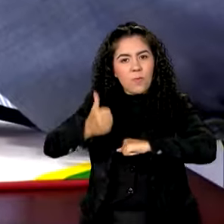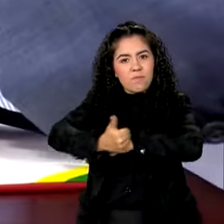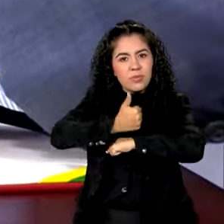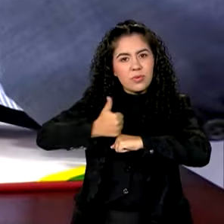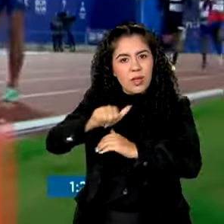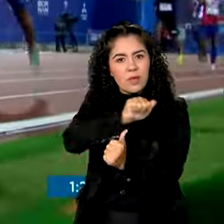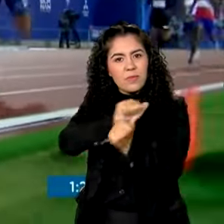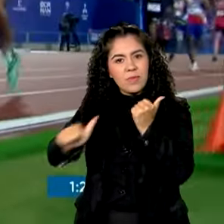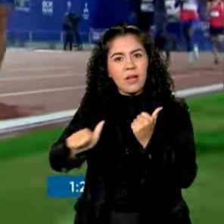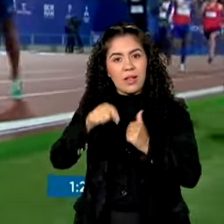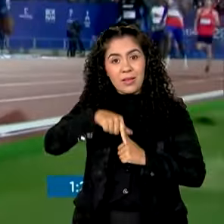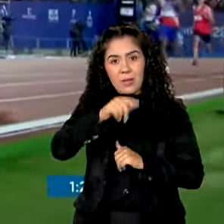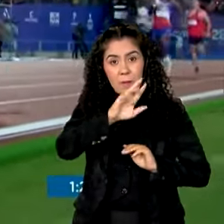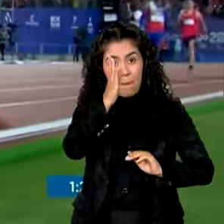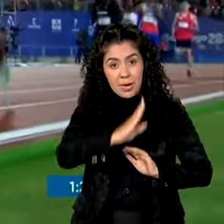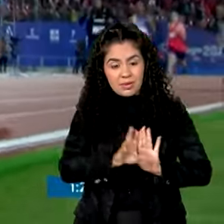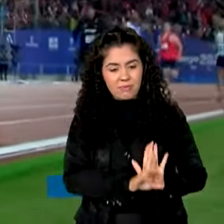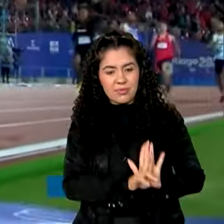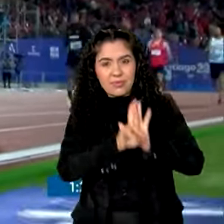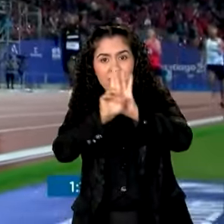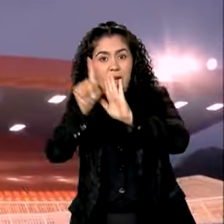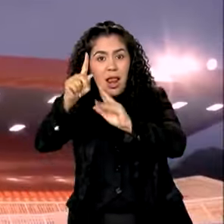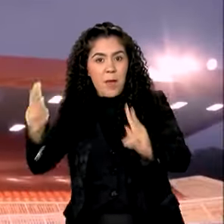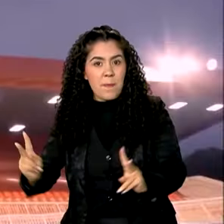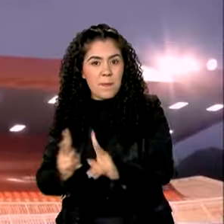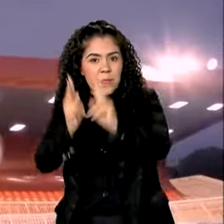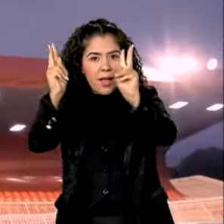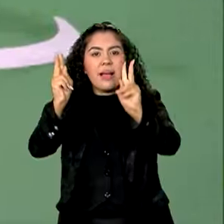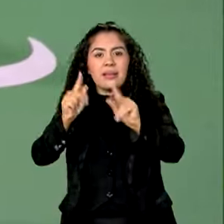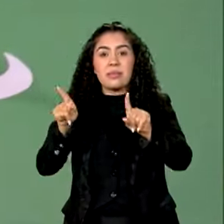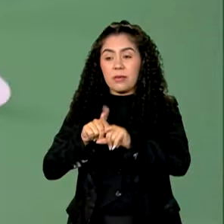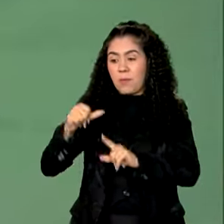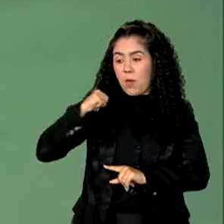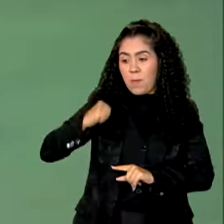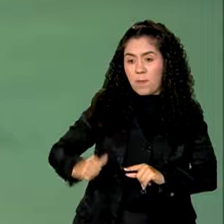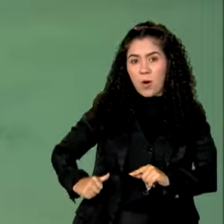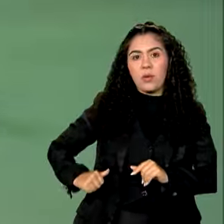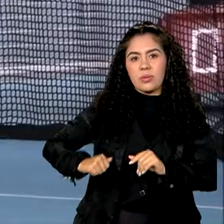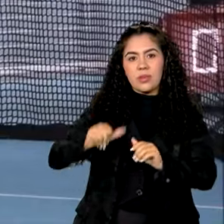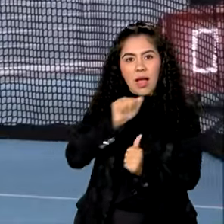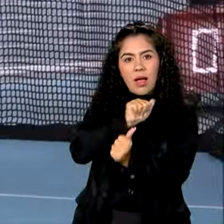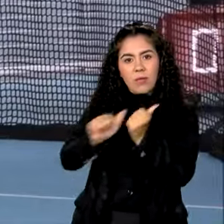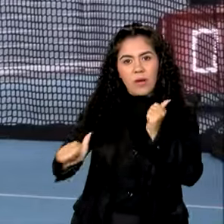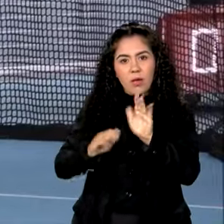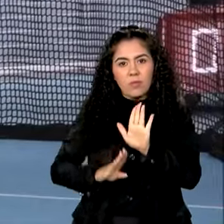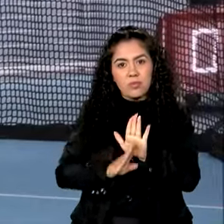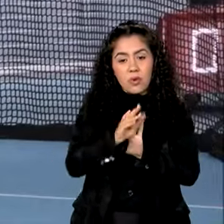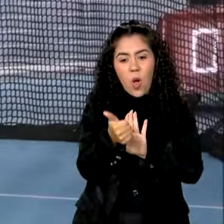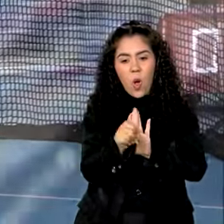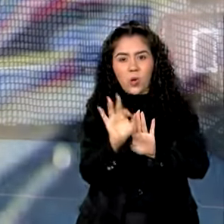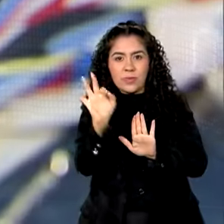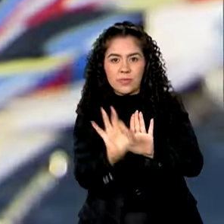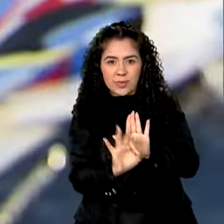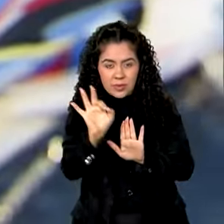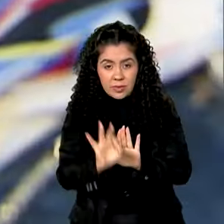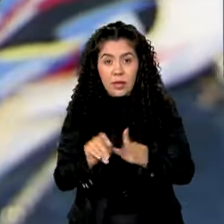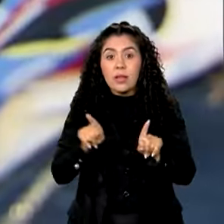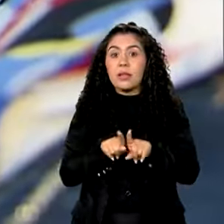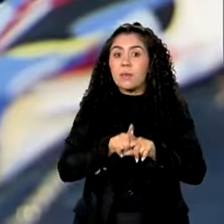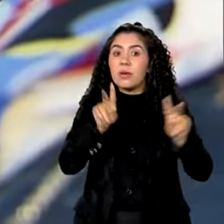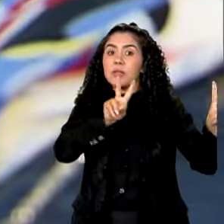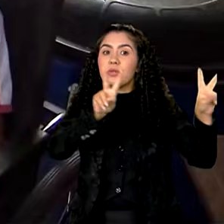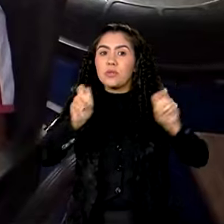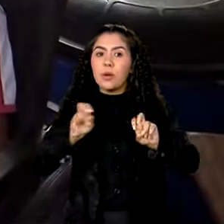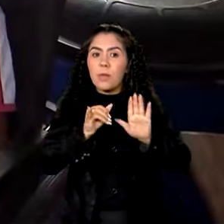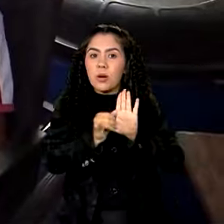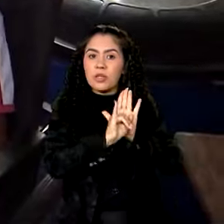em Paris e assina o reajuste do Bolsa Atleta, que aumenta o benefício em quase 11%. Novo edital do